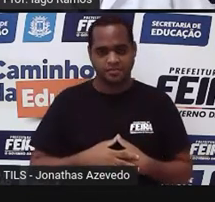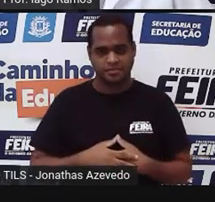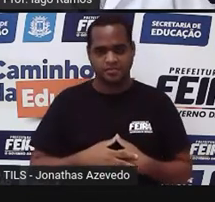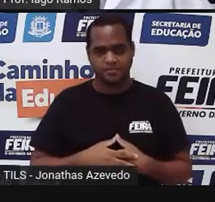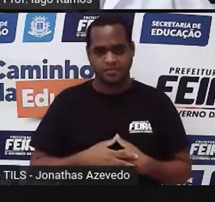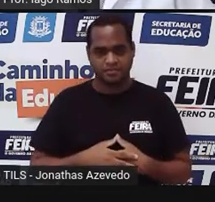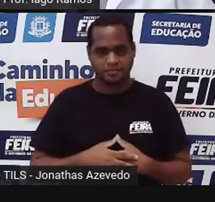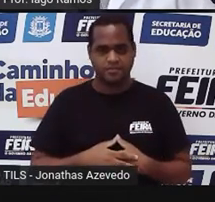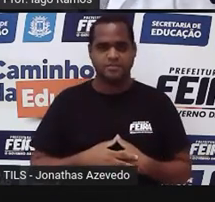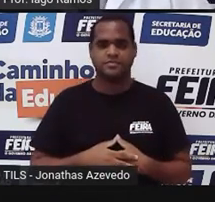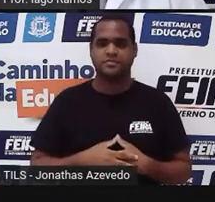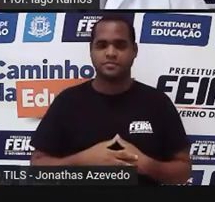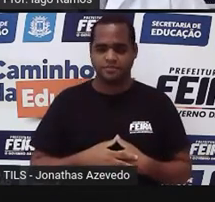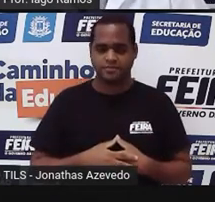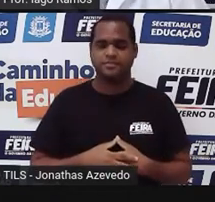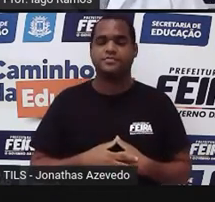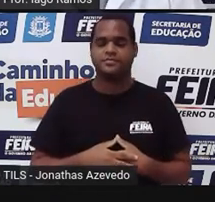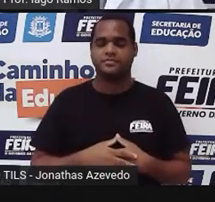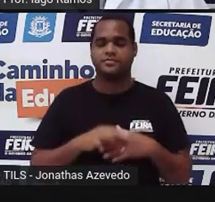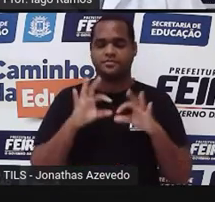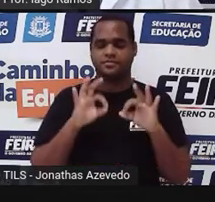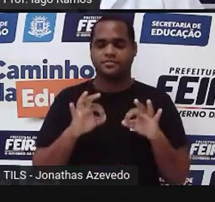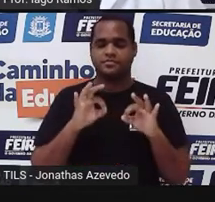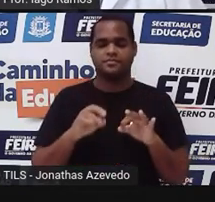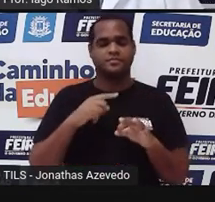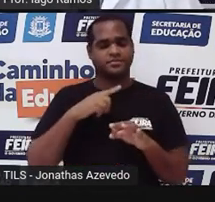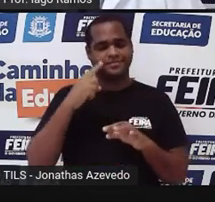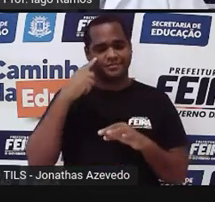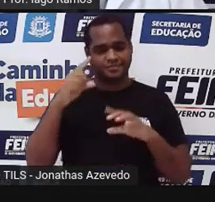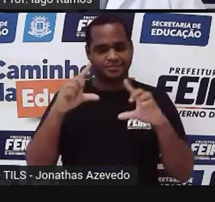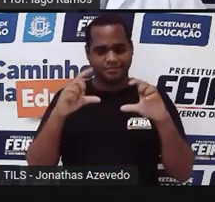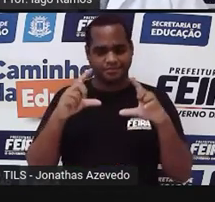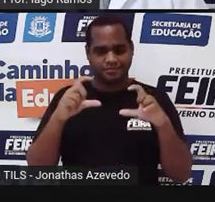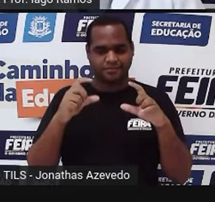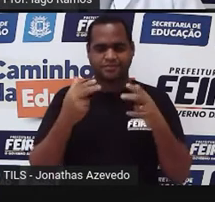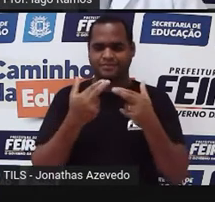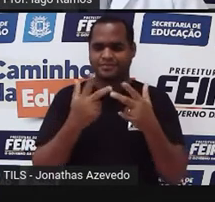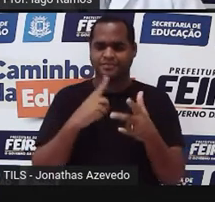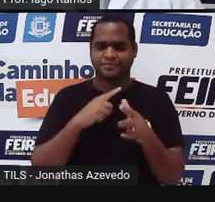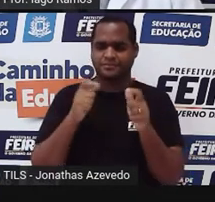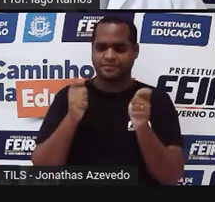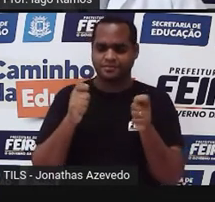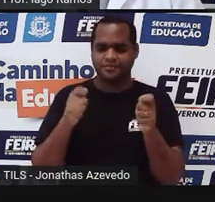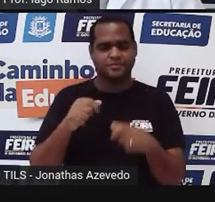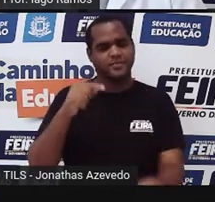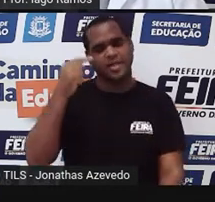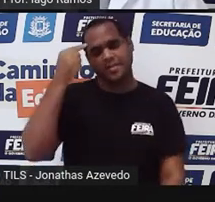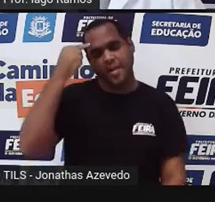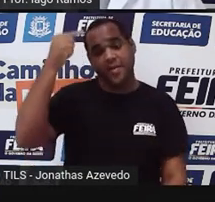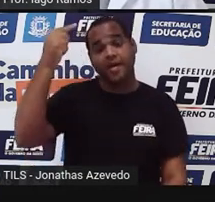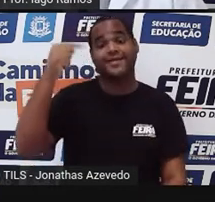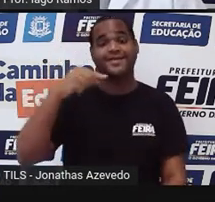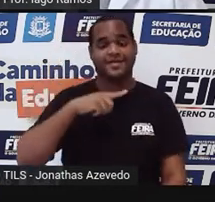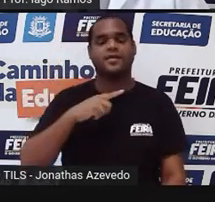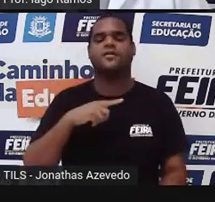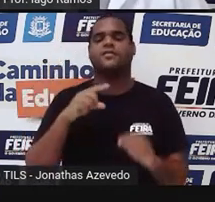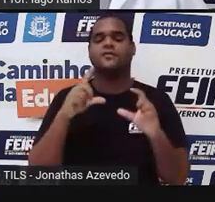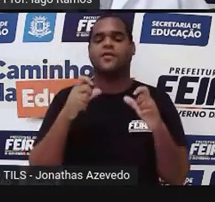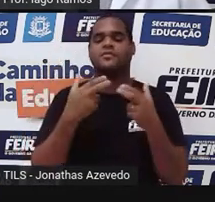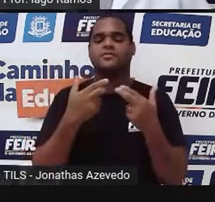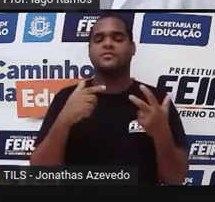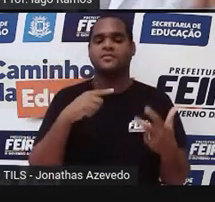Só que eu quero que você dê uma olhadinha a mais nessa figura, né? E use aí a sua memória fotográfica, olha só,